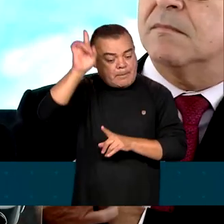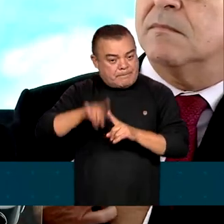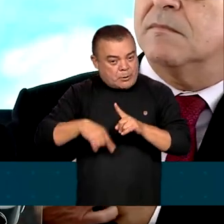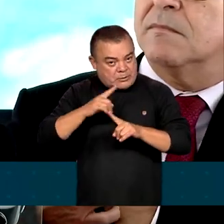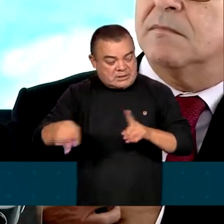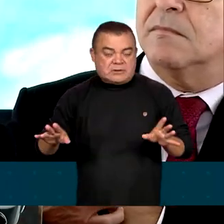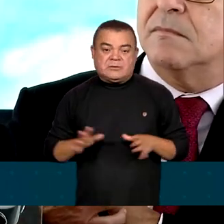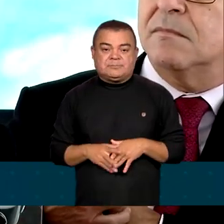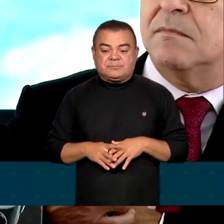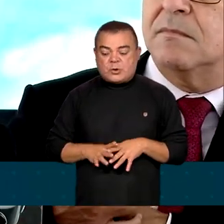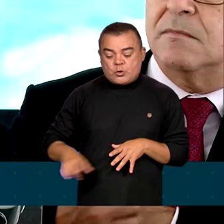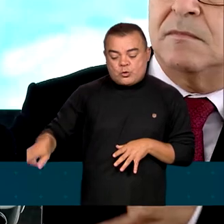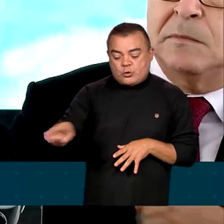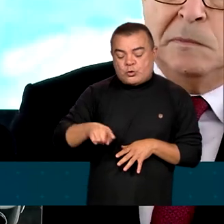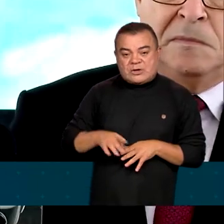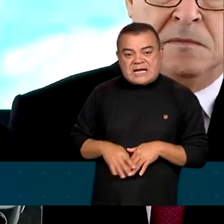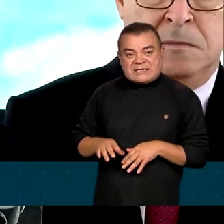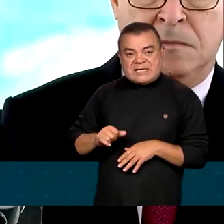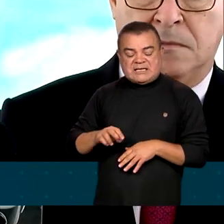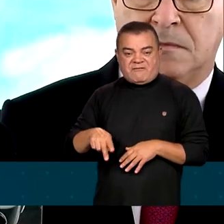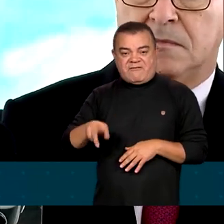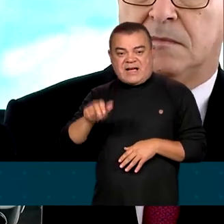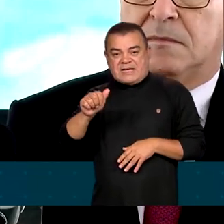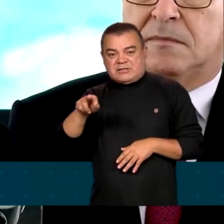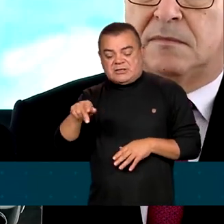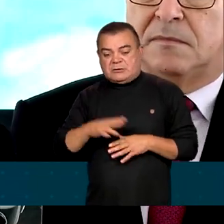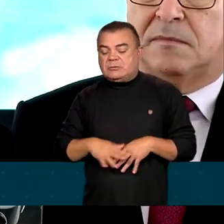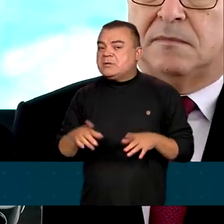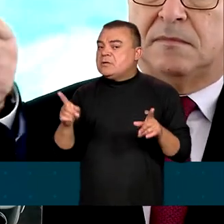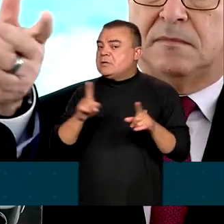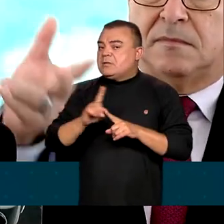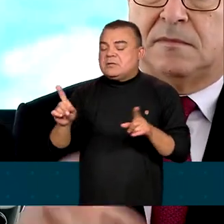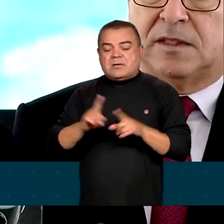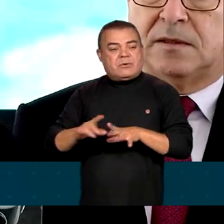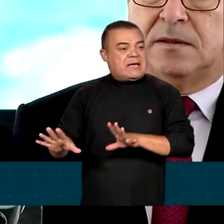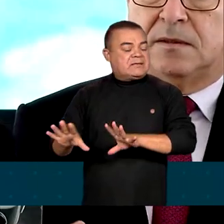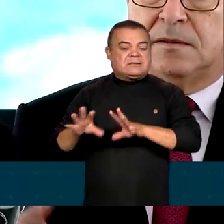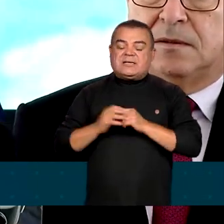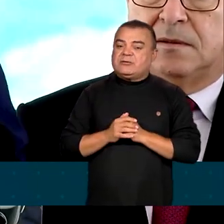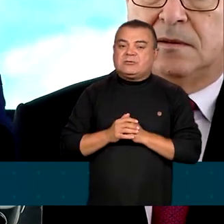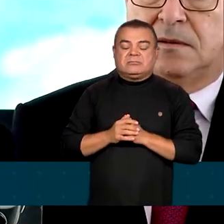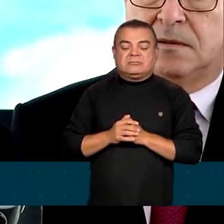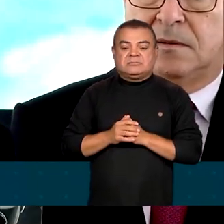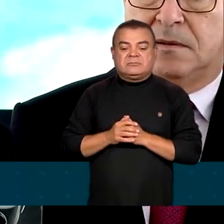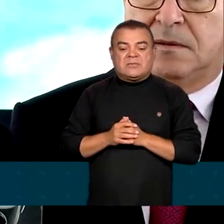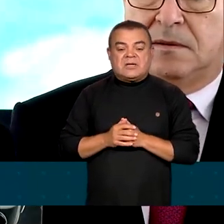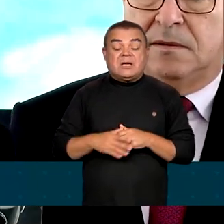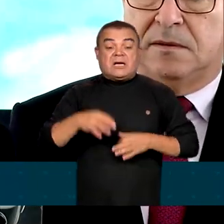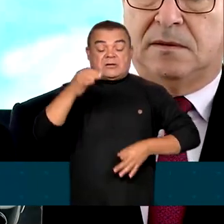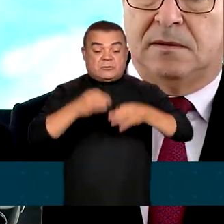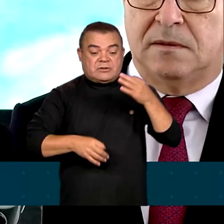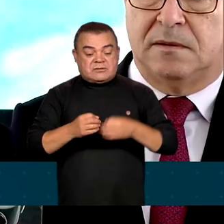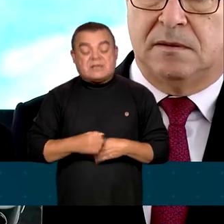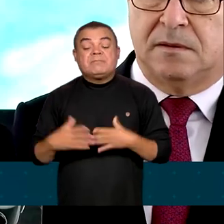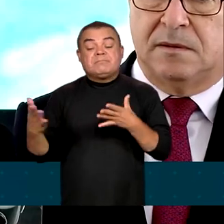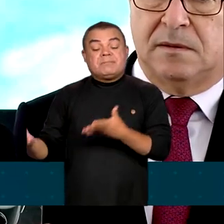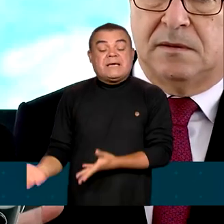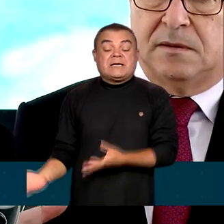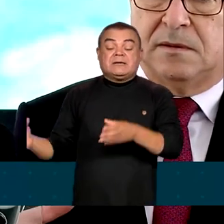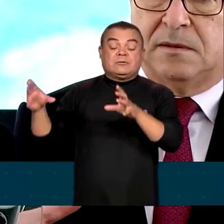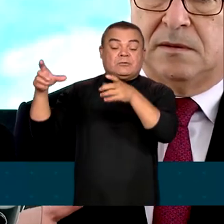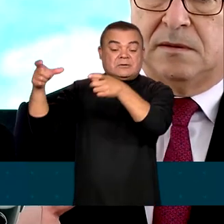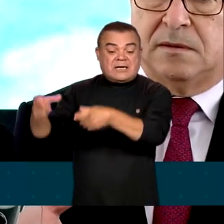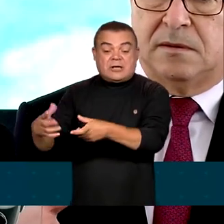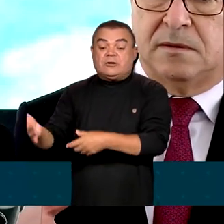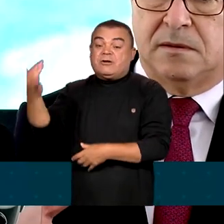terra invadida não é passivo. reforma agrária tem lei. A justiça manda fazer a reintegração, o Estado cumpre e acabou. E aquela área não